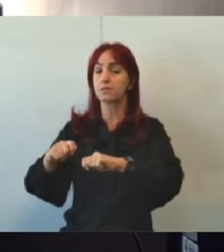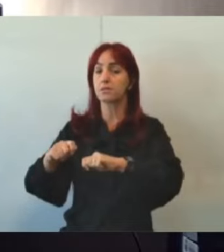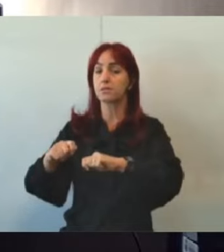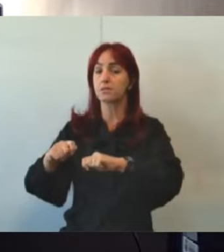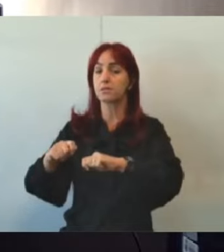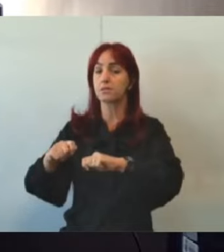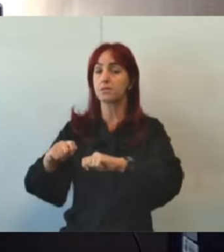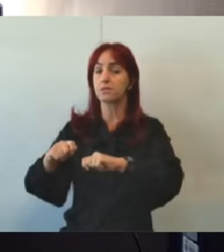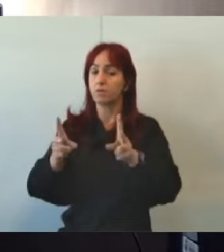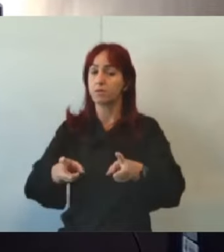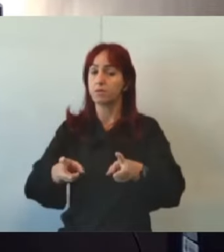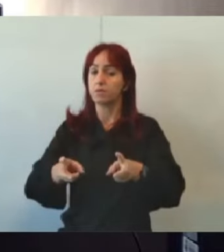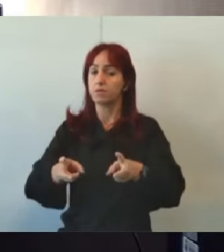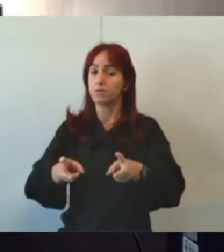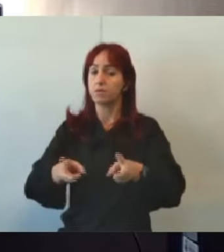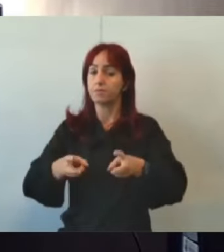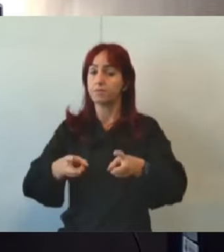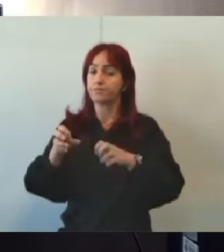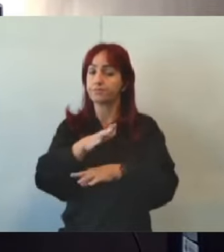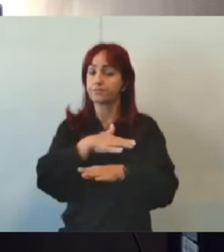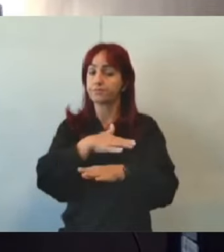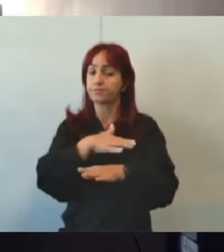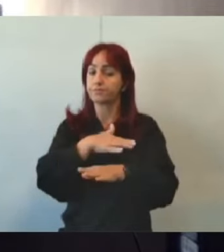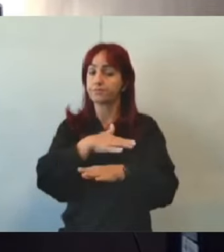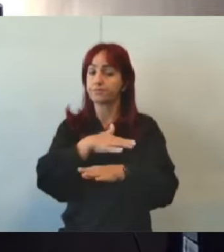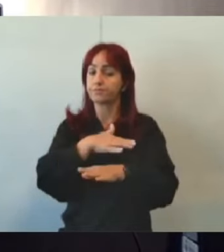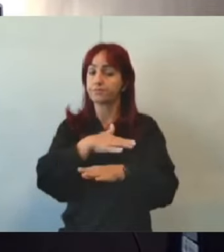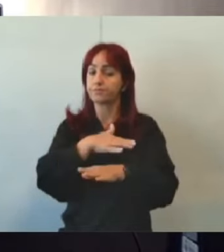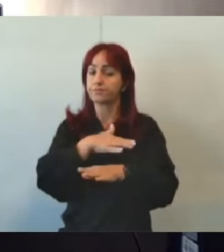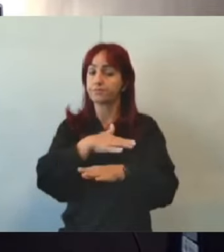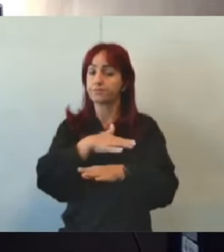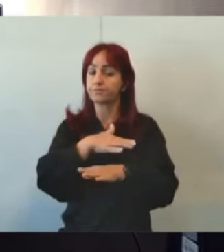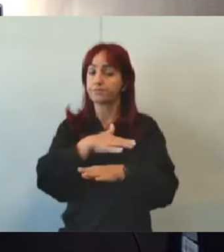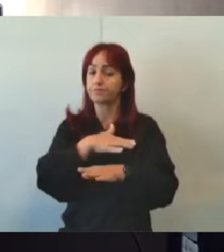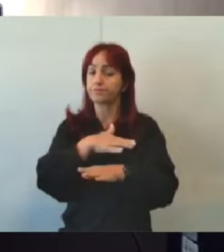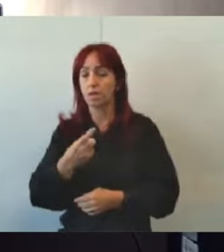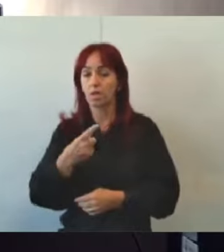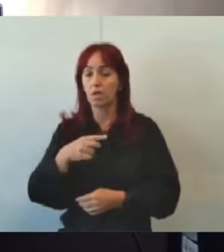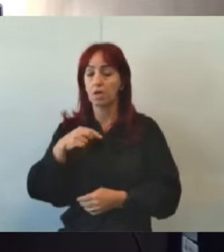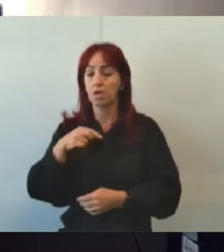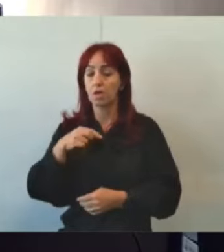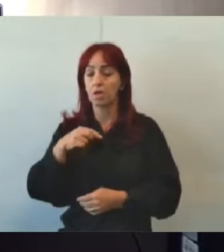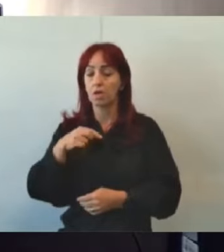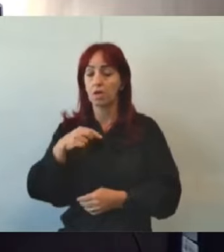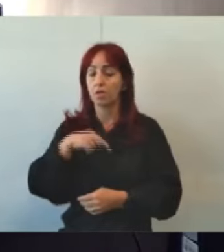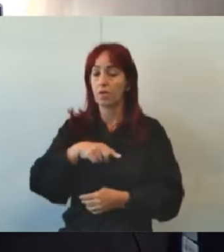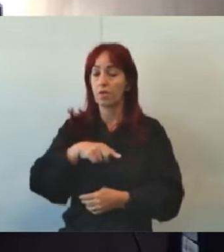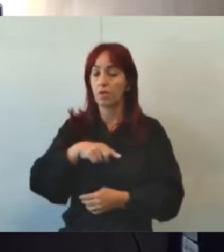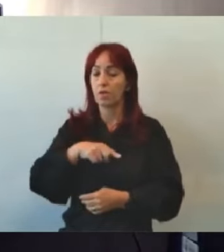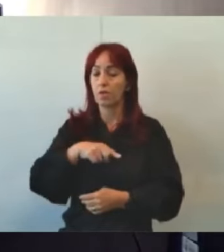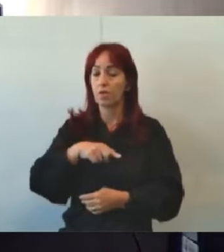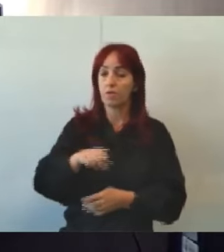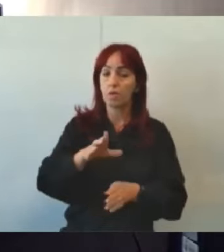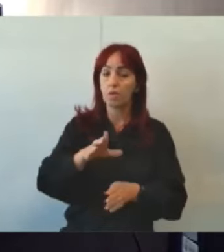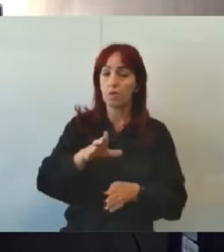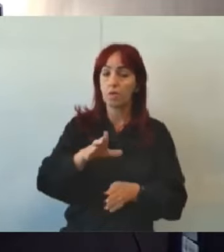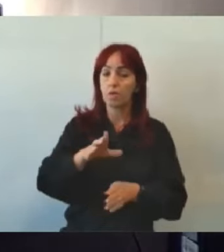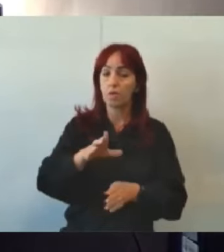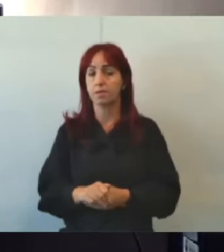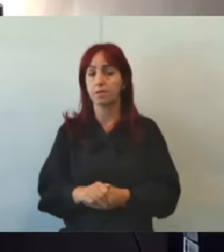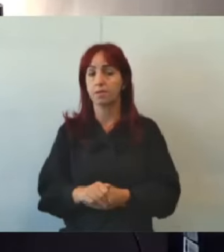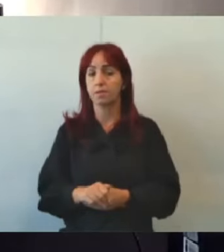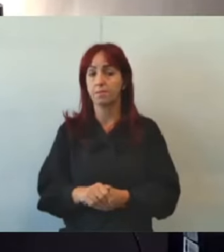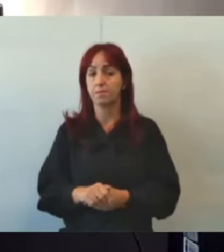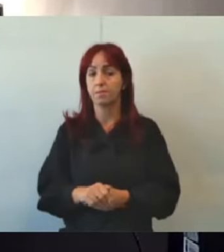nós realizamos nos conselhos tutelares. Esse foi o unânime. Nós não conseguimos encontrar nenhum conselho tutelar